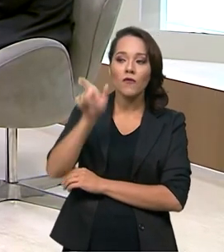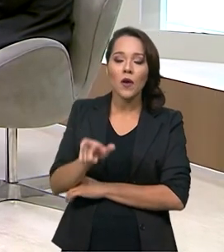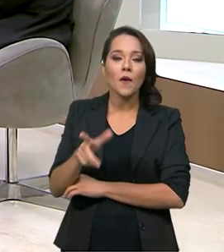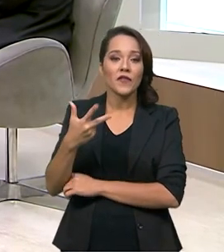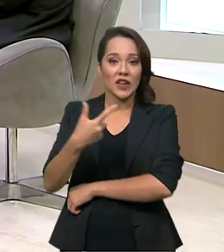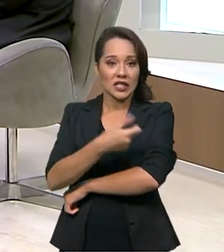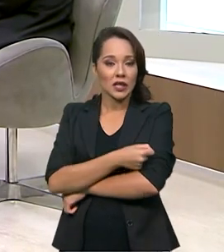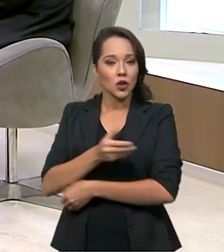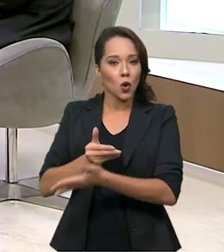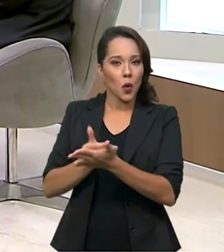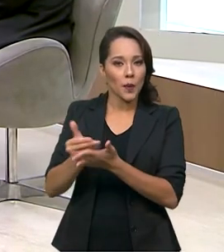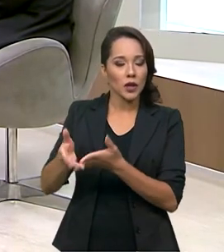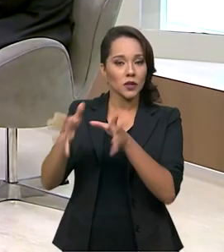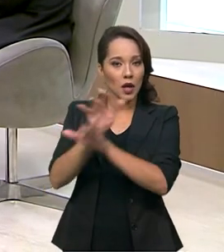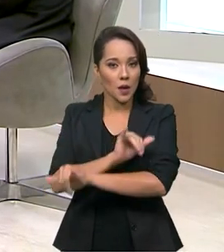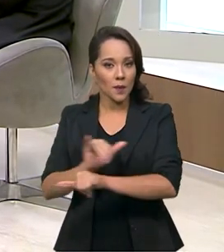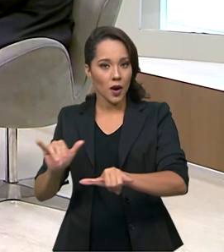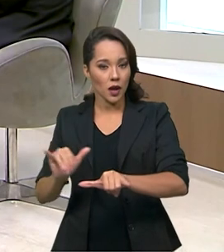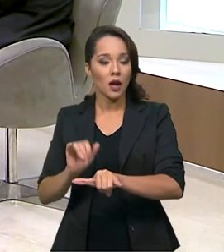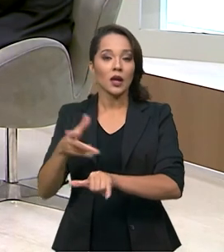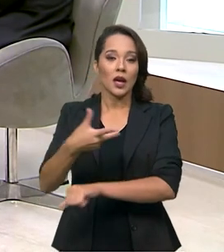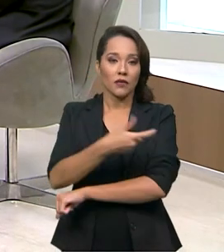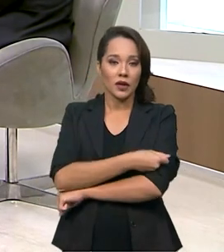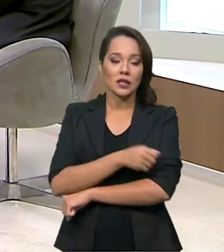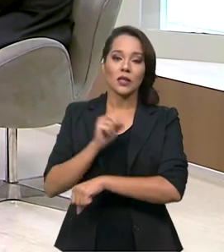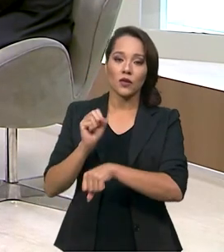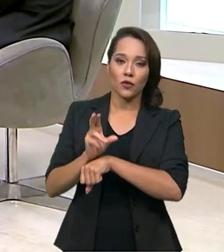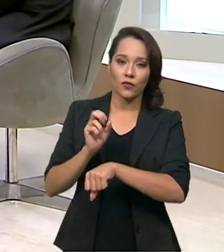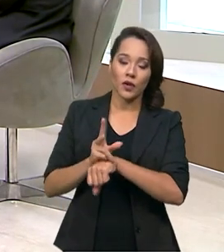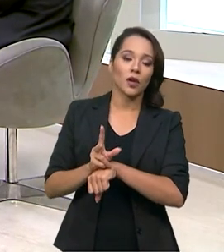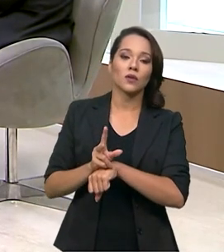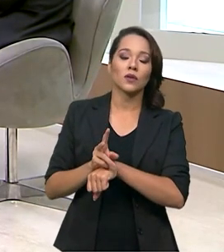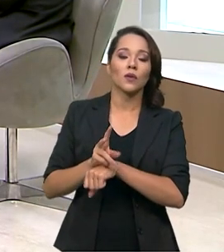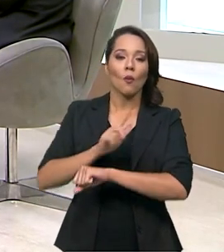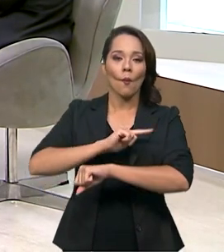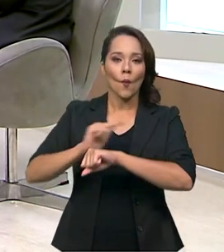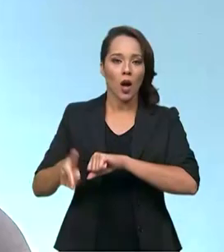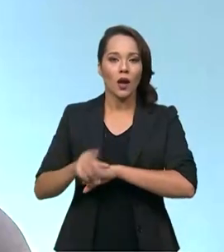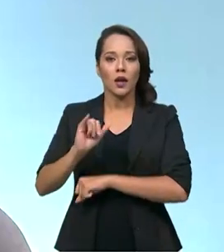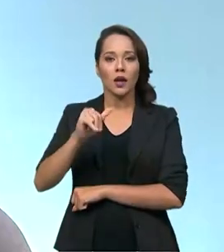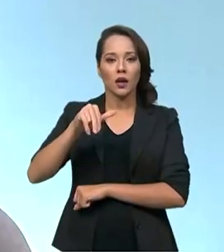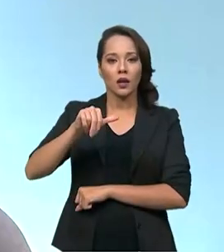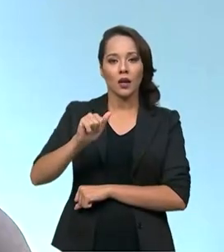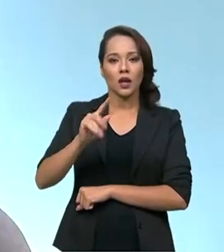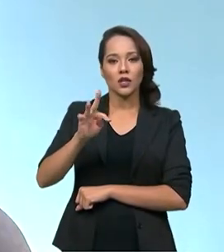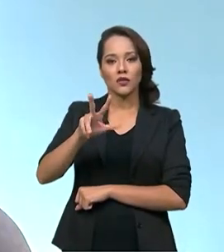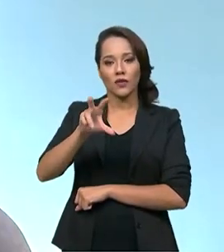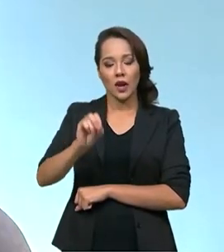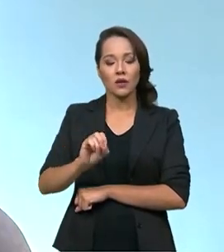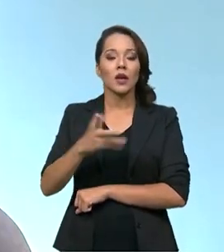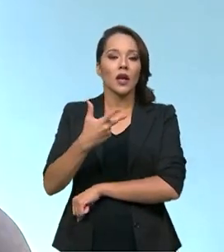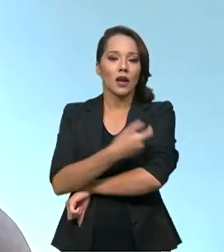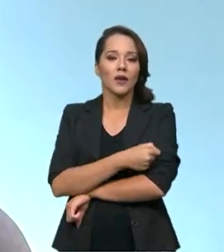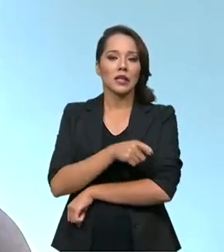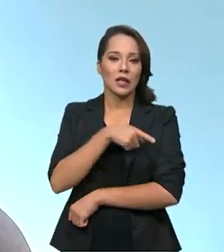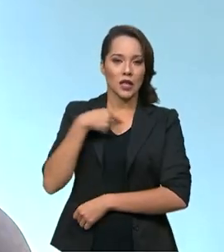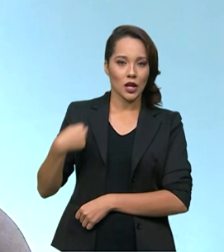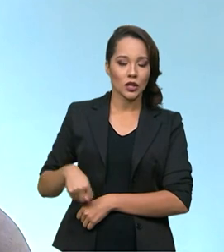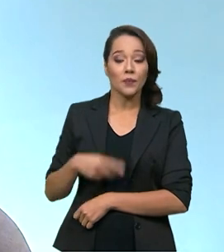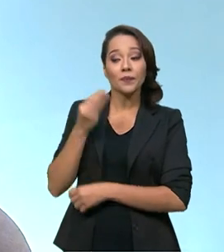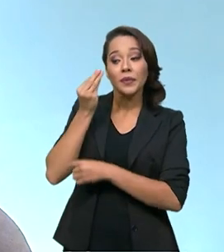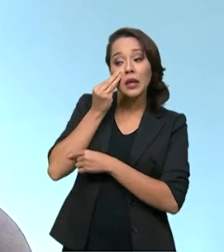tomaram vacina no começo da campanha, que era a vacina do vírus inativado, a vacina Coronavac. Então,